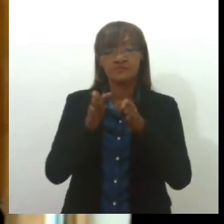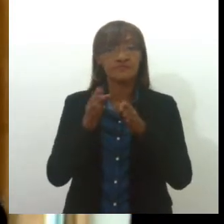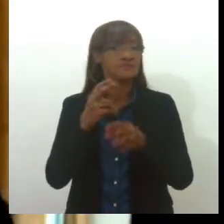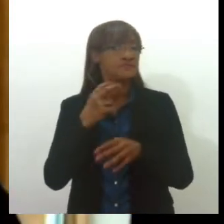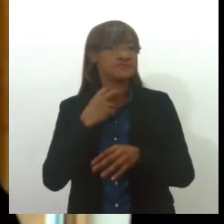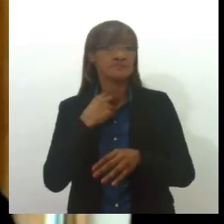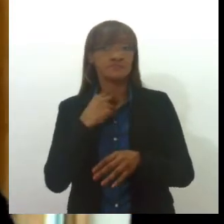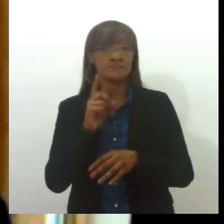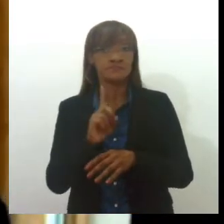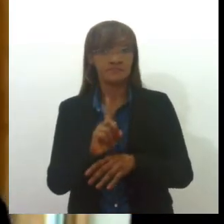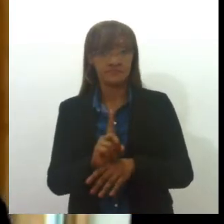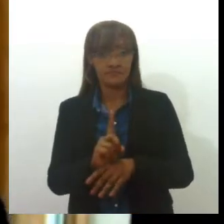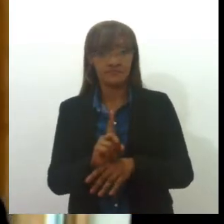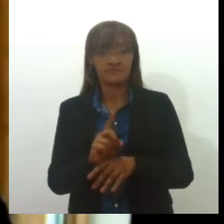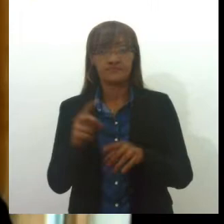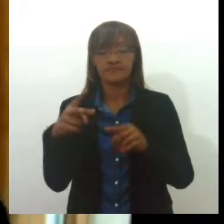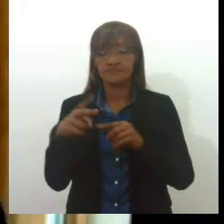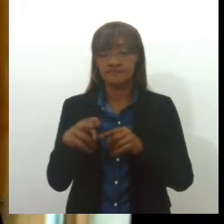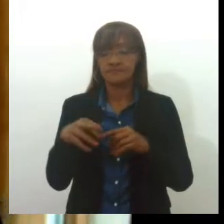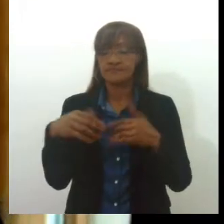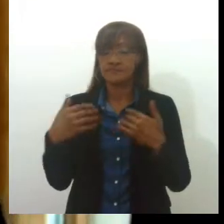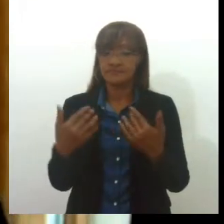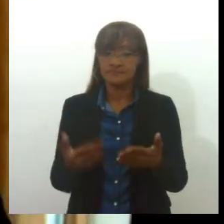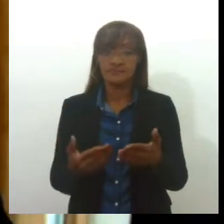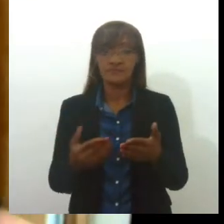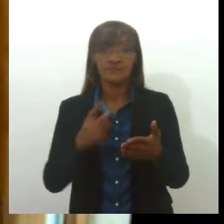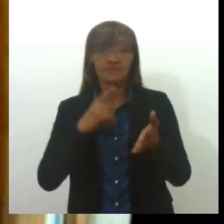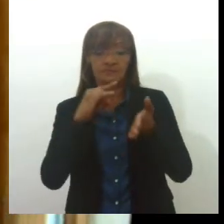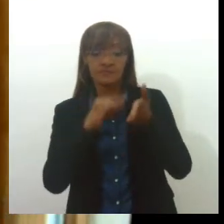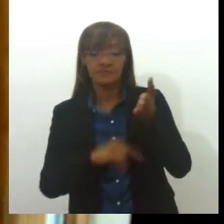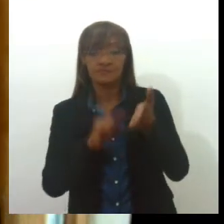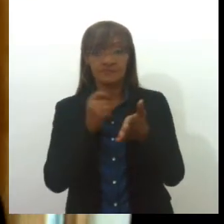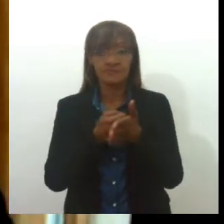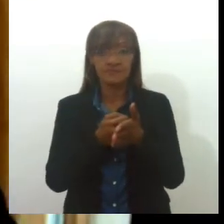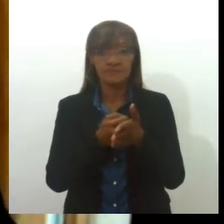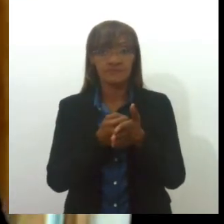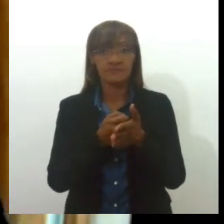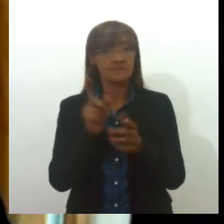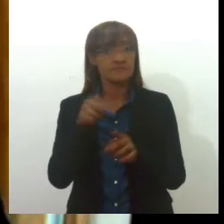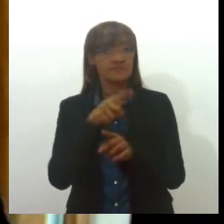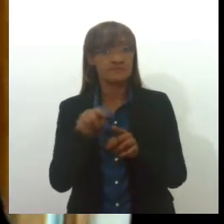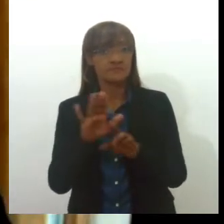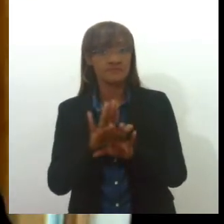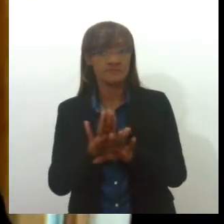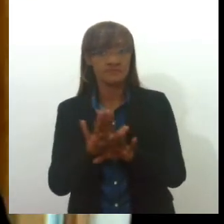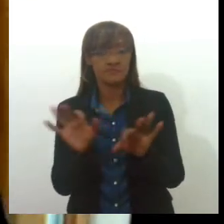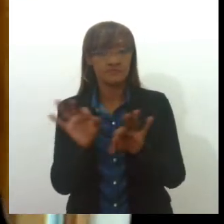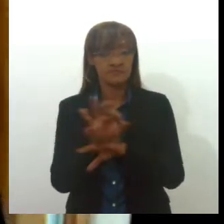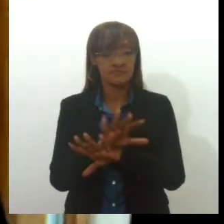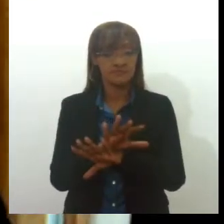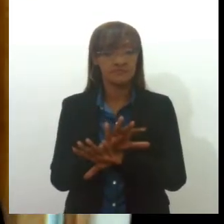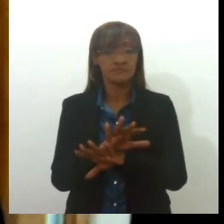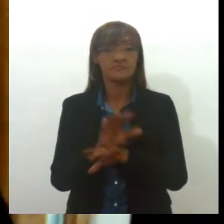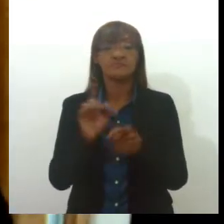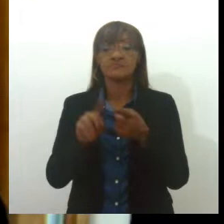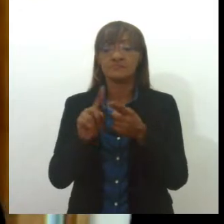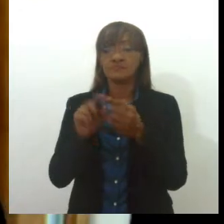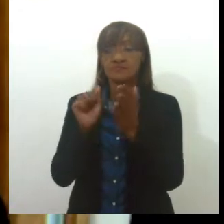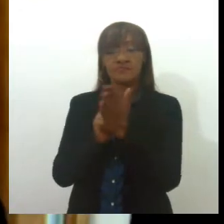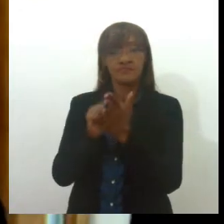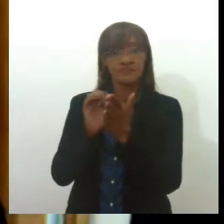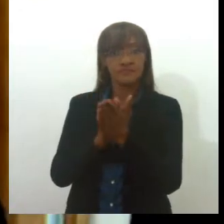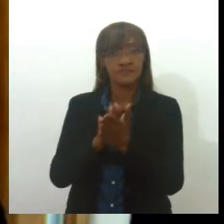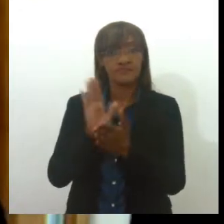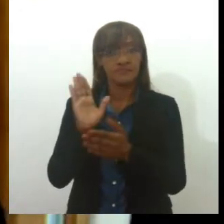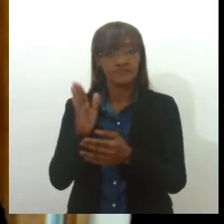por força de lei, aquele débito que originou o corte vai ser considerado quitado. E também pode gerar uma multa administrativa, o